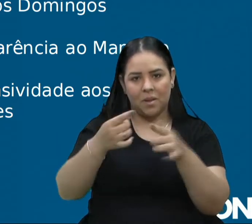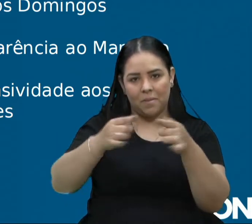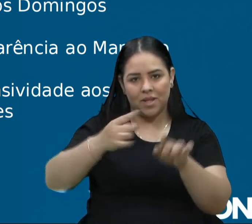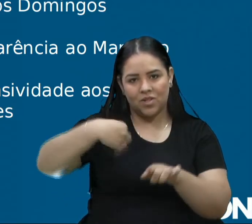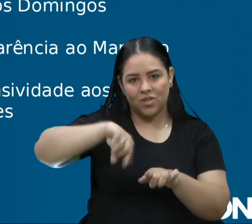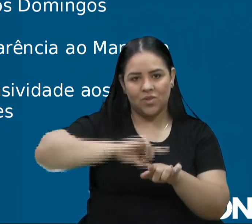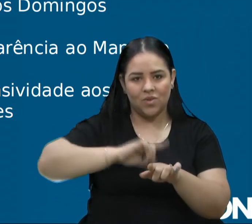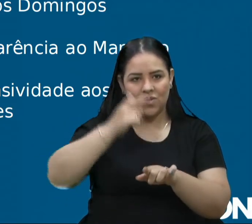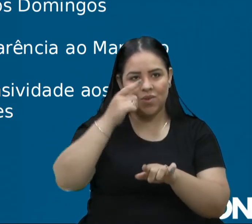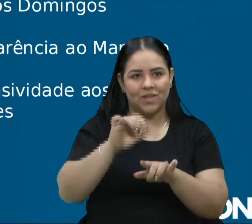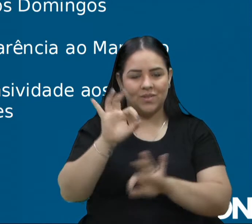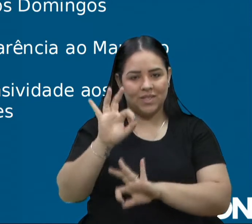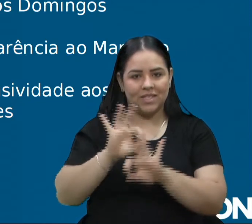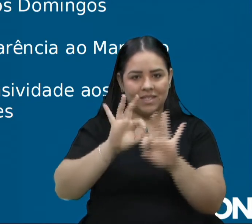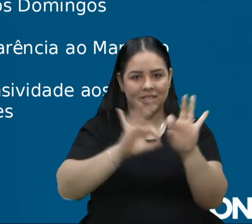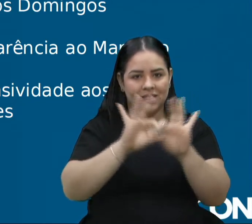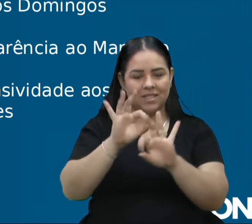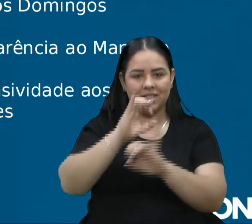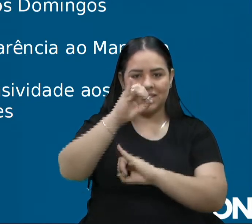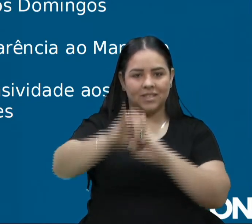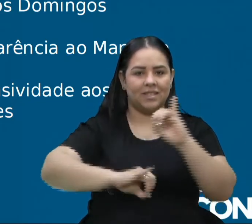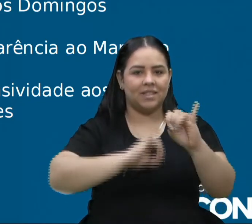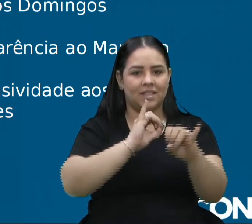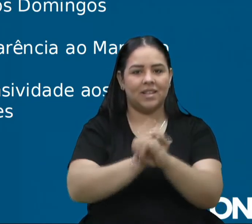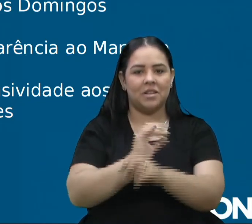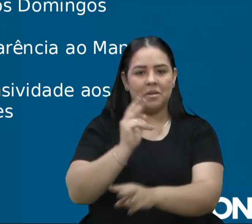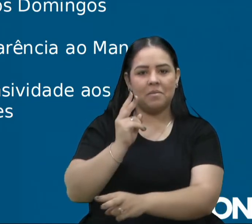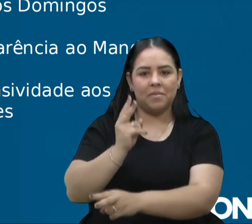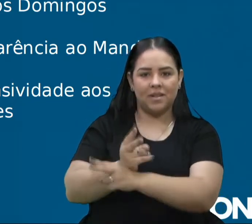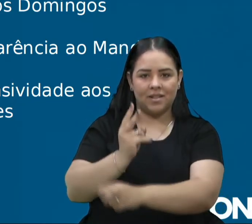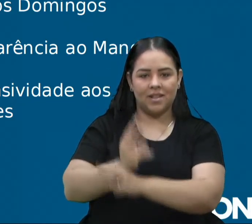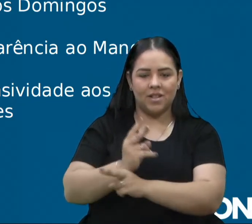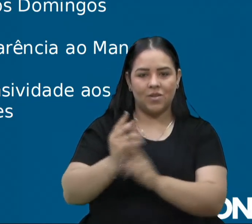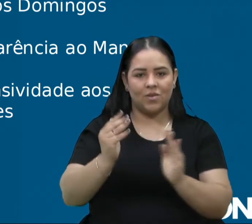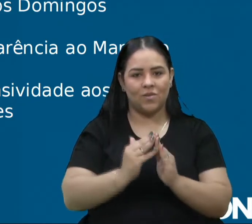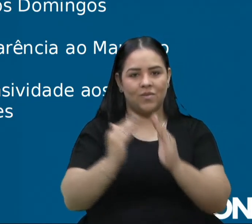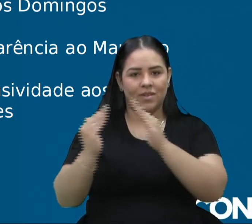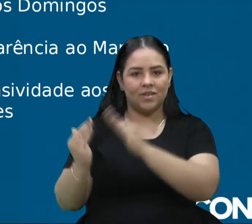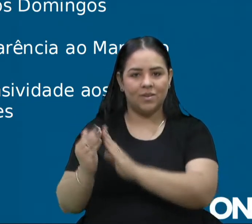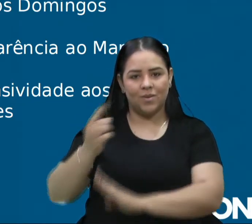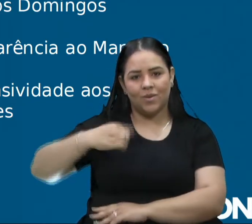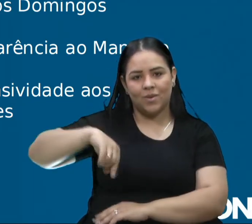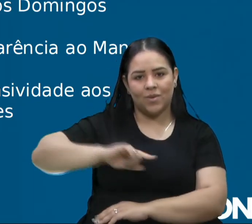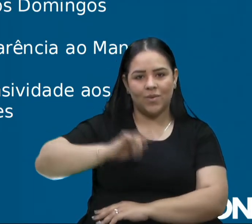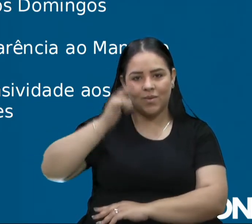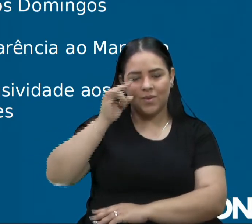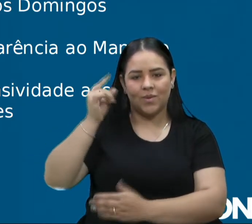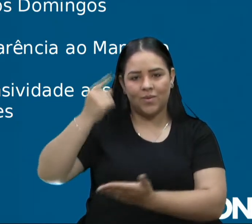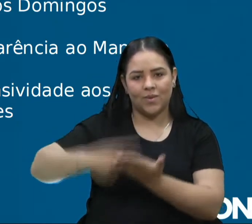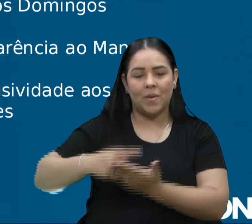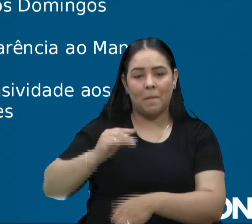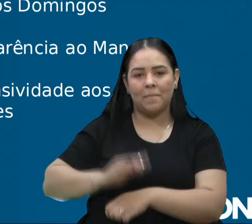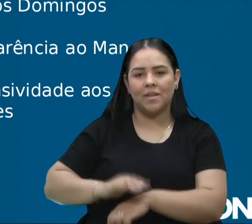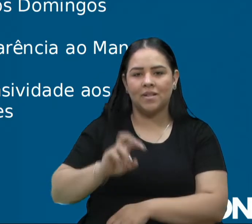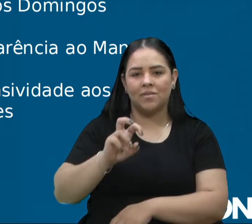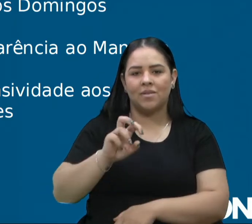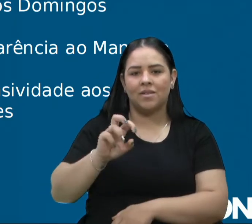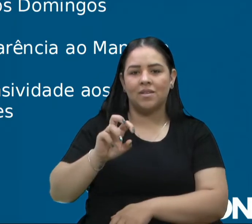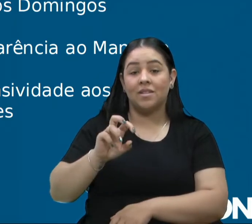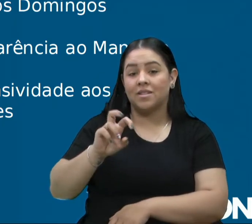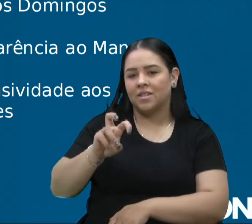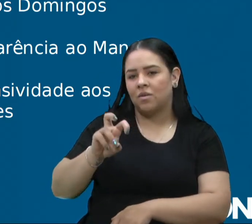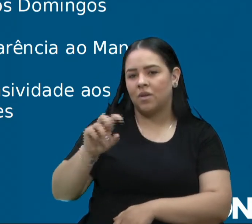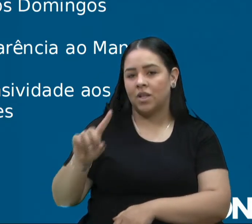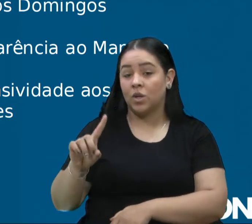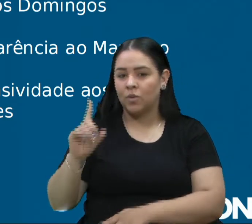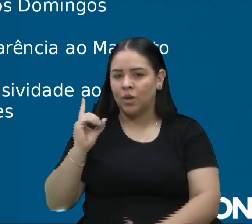mesinha, internet emprestada do vizinho, e a gente cumpriu com a palavra, já são 51 encontros com o Marcon